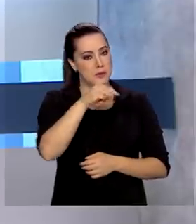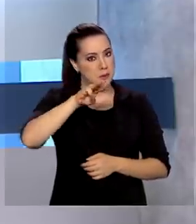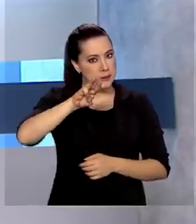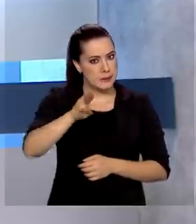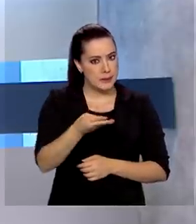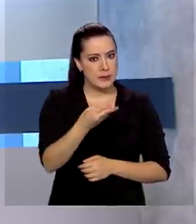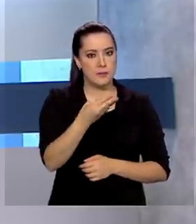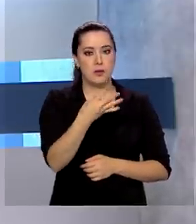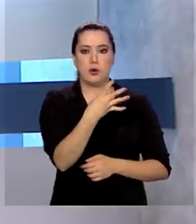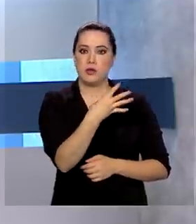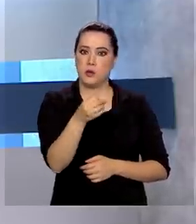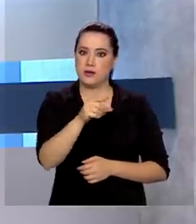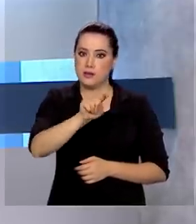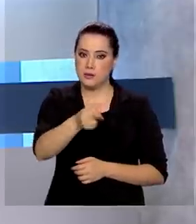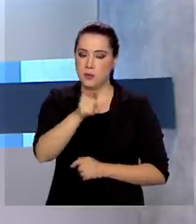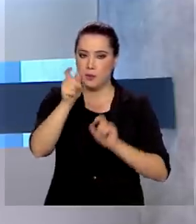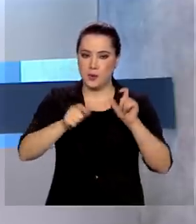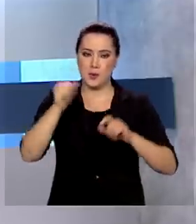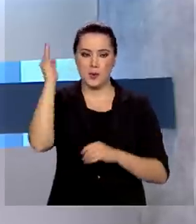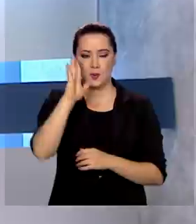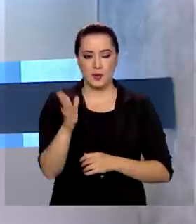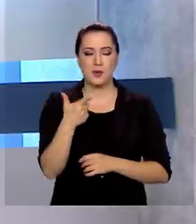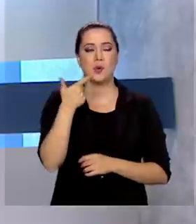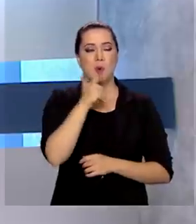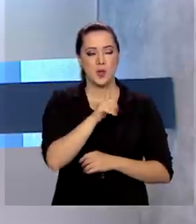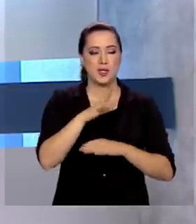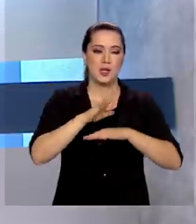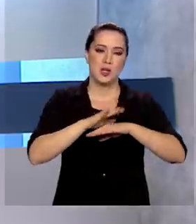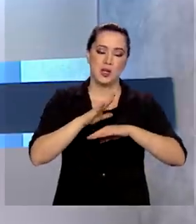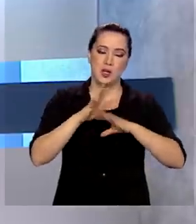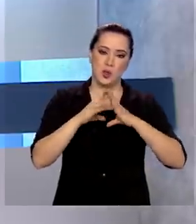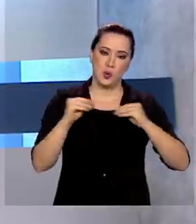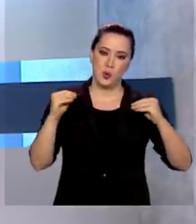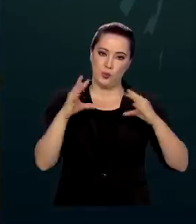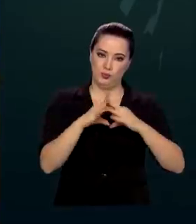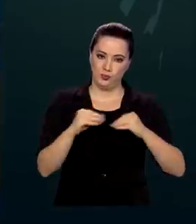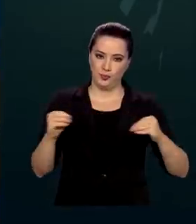e 400 mil brasileiros se recuperaram do coronavírus.